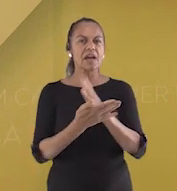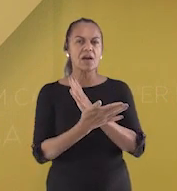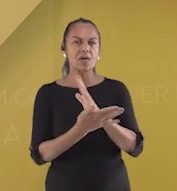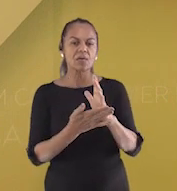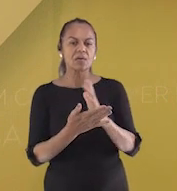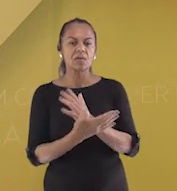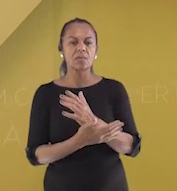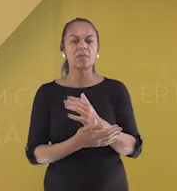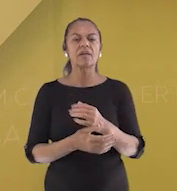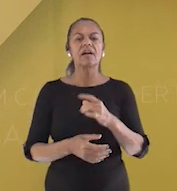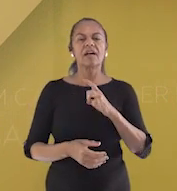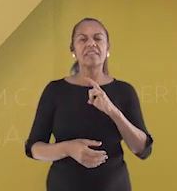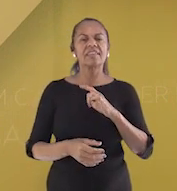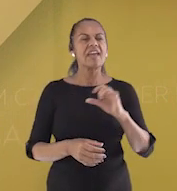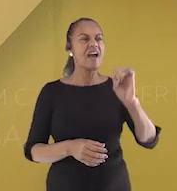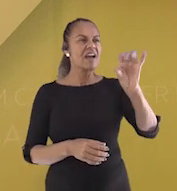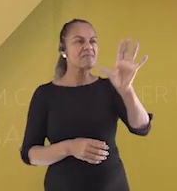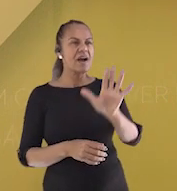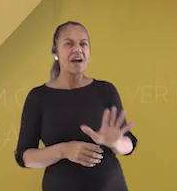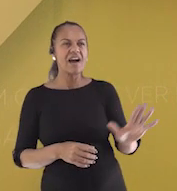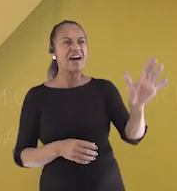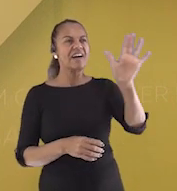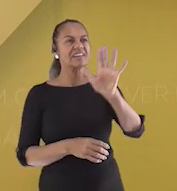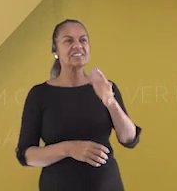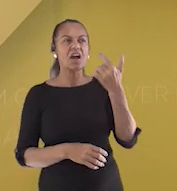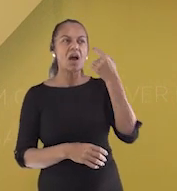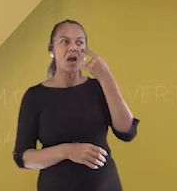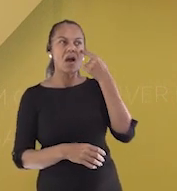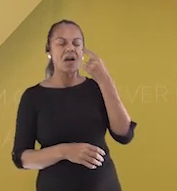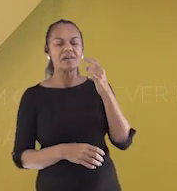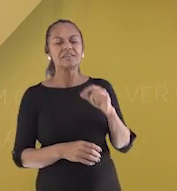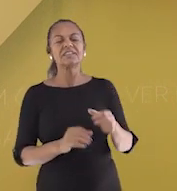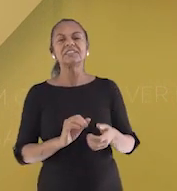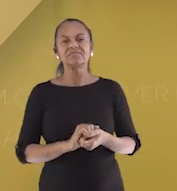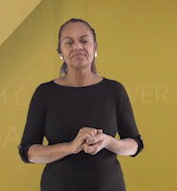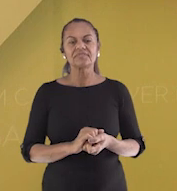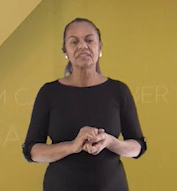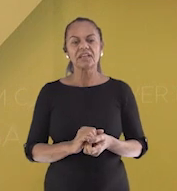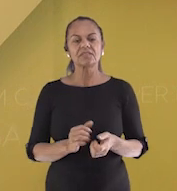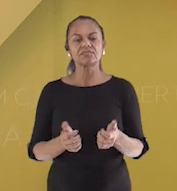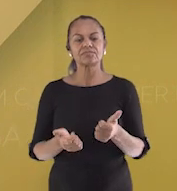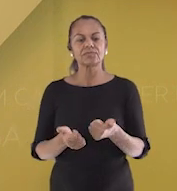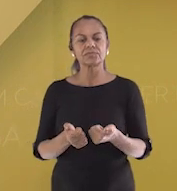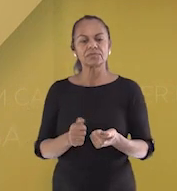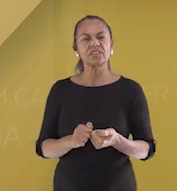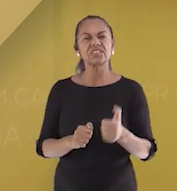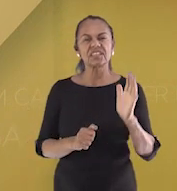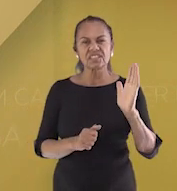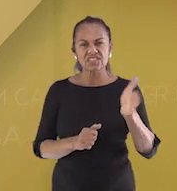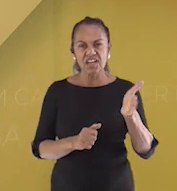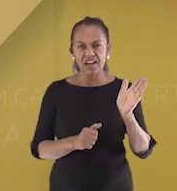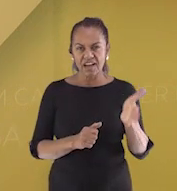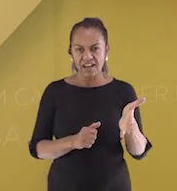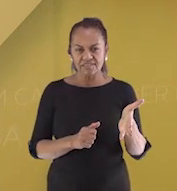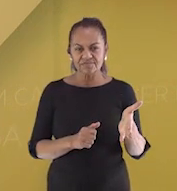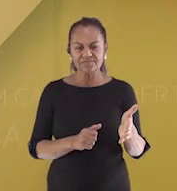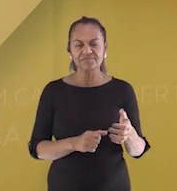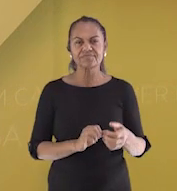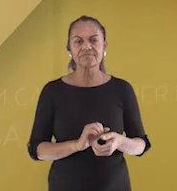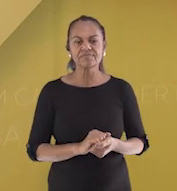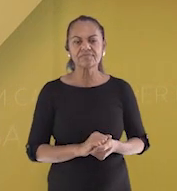o Super Nintendo, que era um dos jogos mais jogados dos últimos tempos. Você já ouviu falar nesse aparelho?